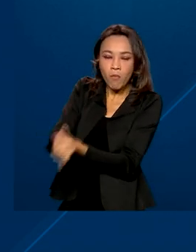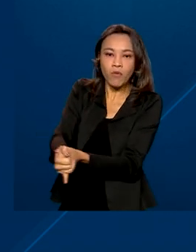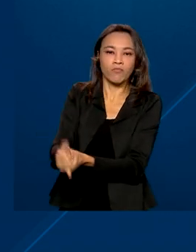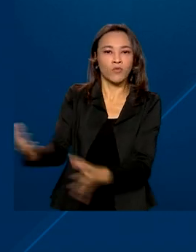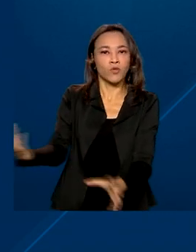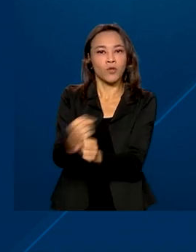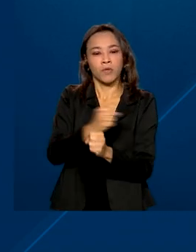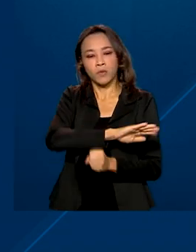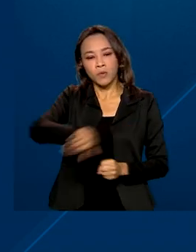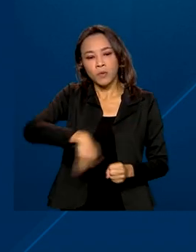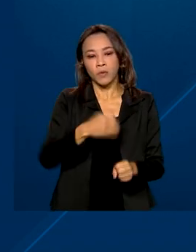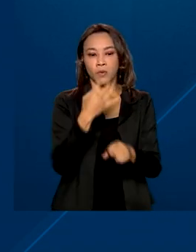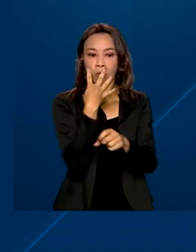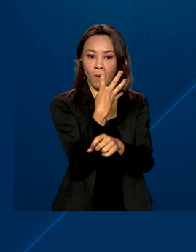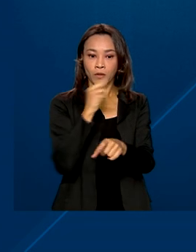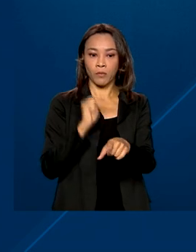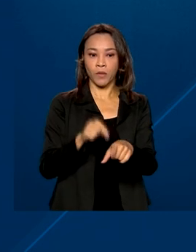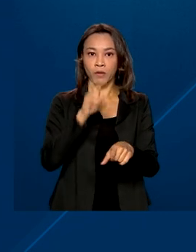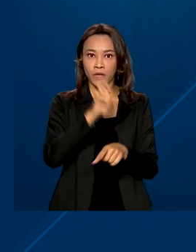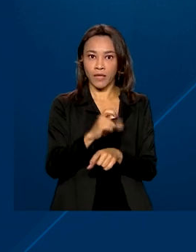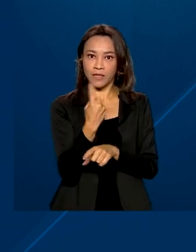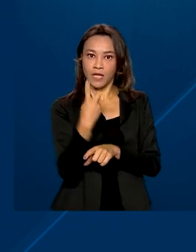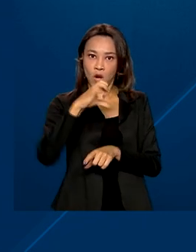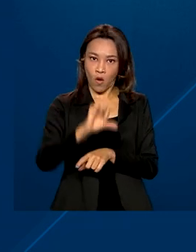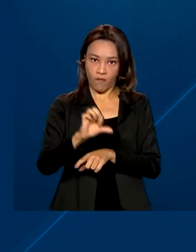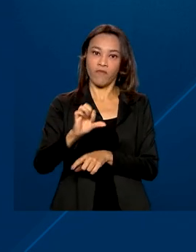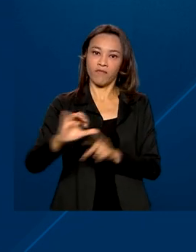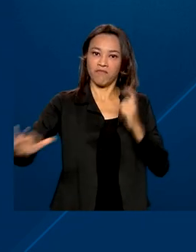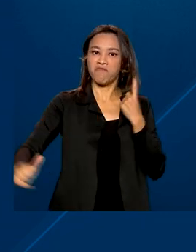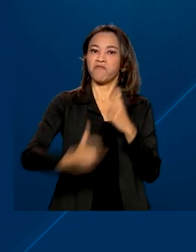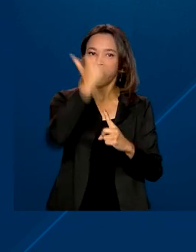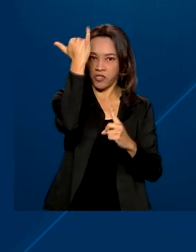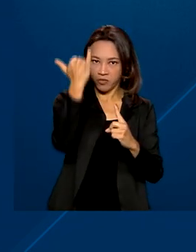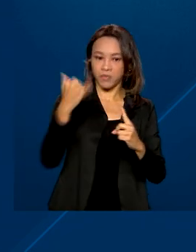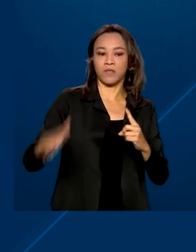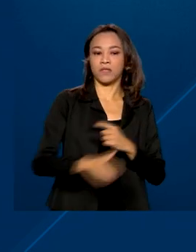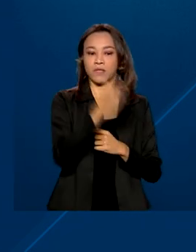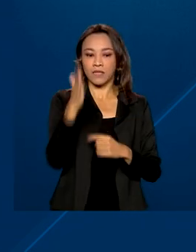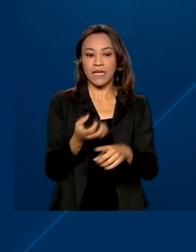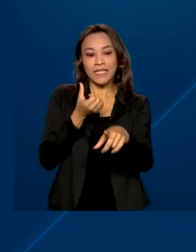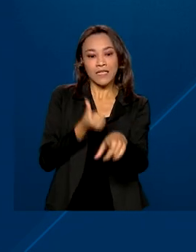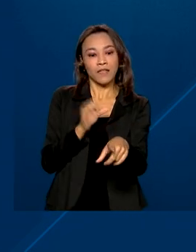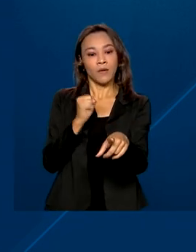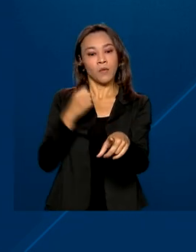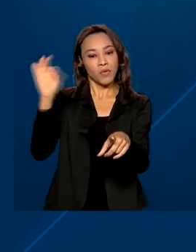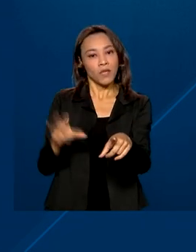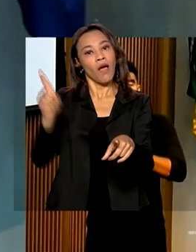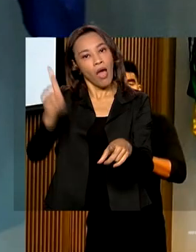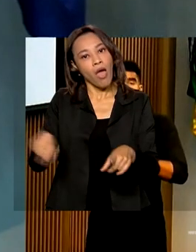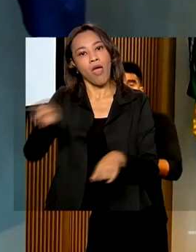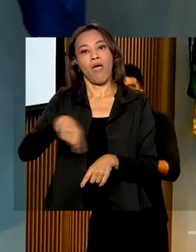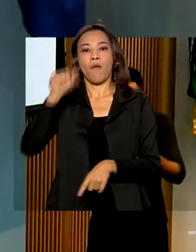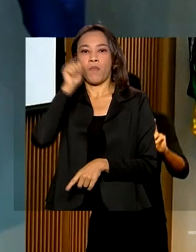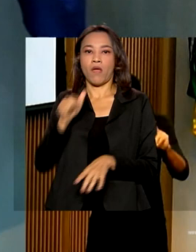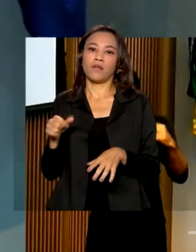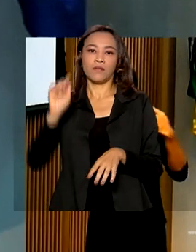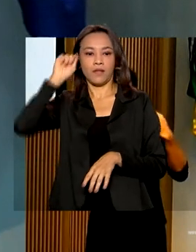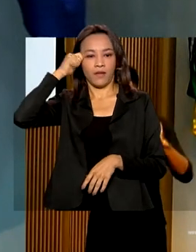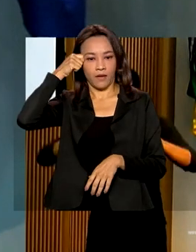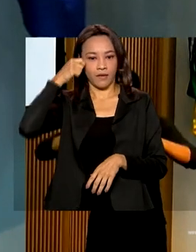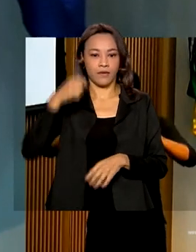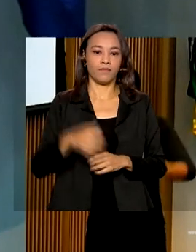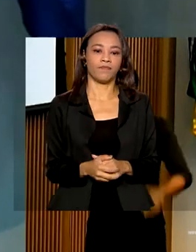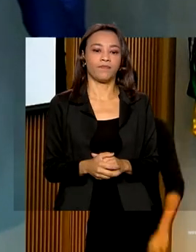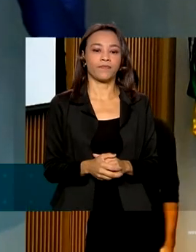.519 vítimas. Dessas, 68% são mulheres negras. Nós estamos gritando,